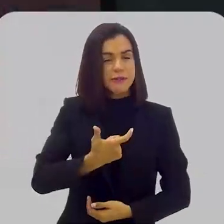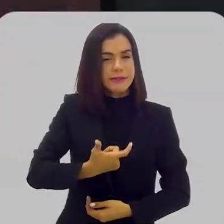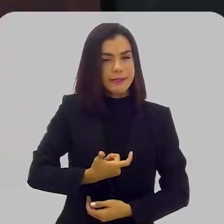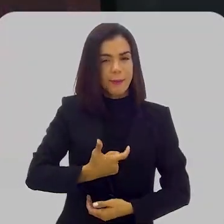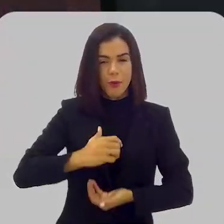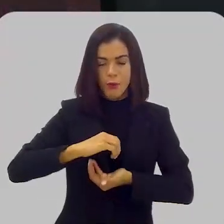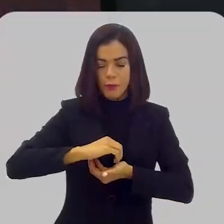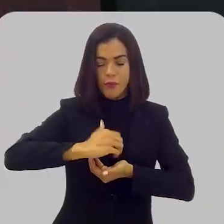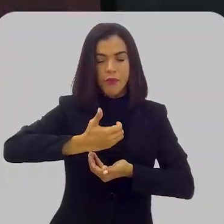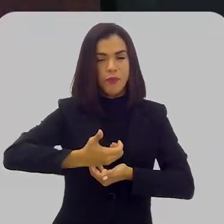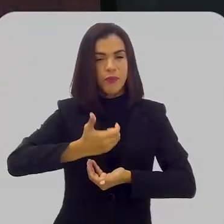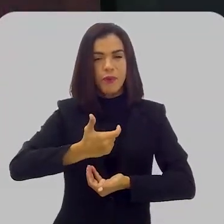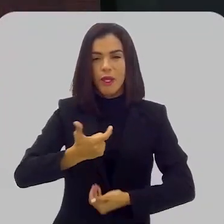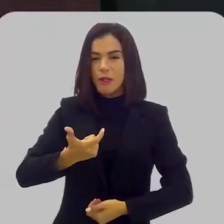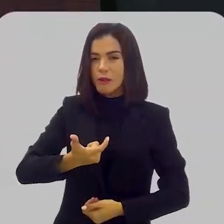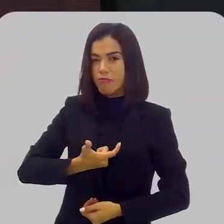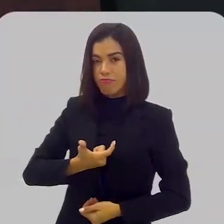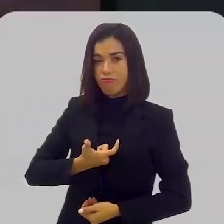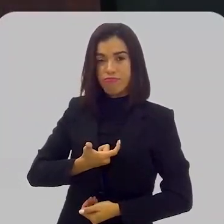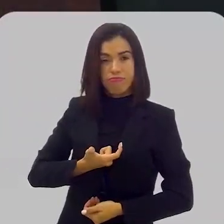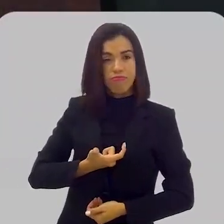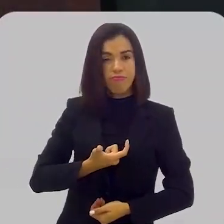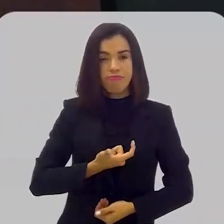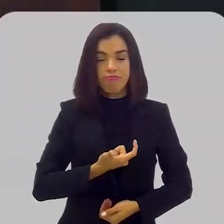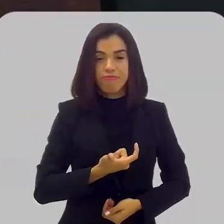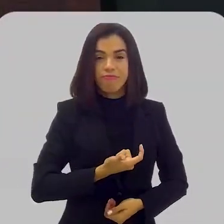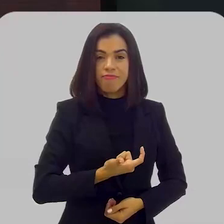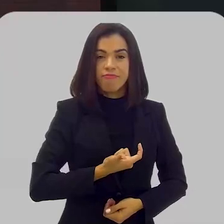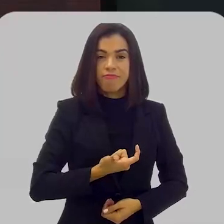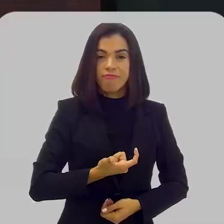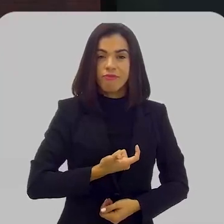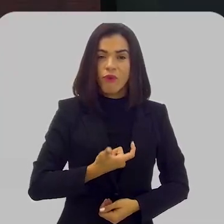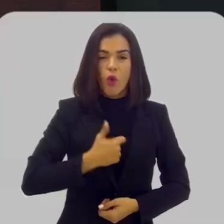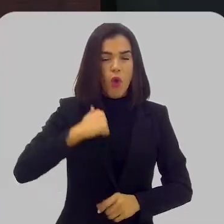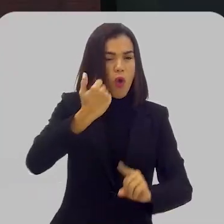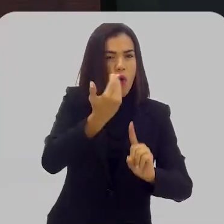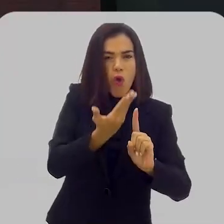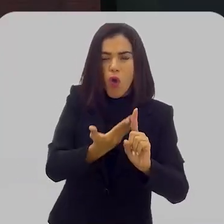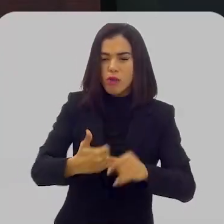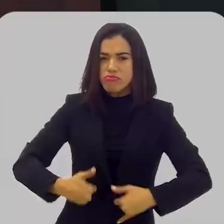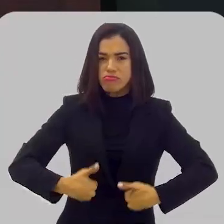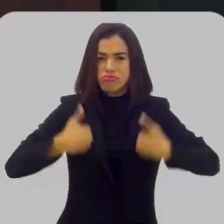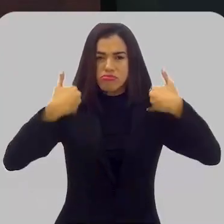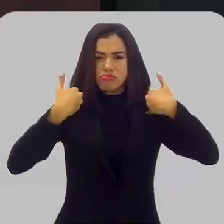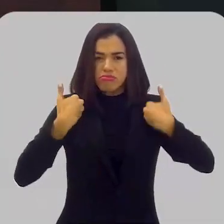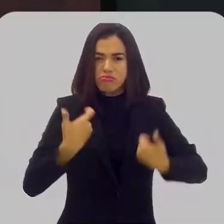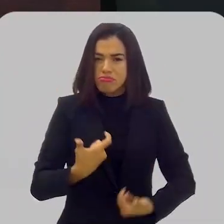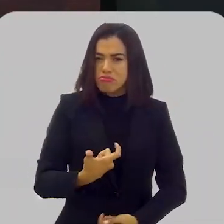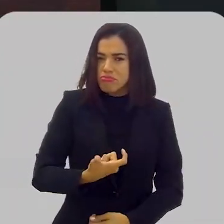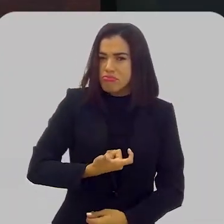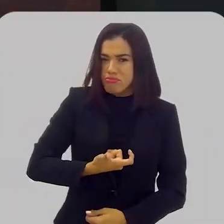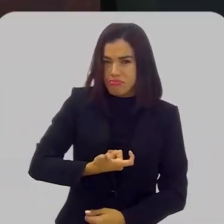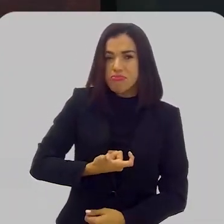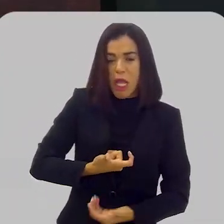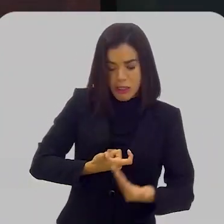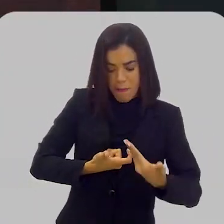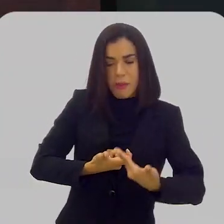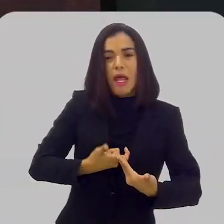esta honrosa distinção,